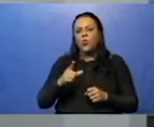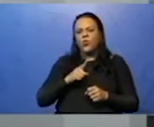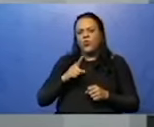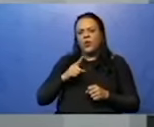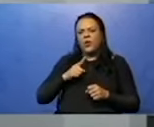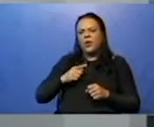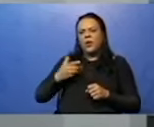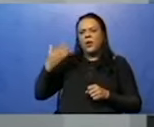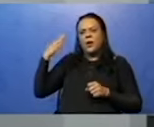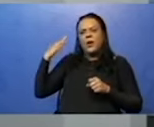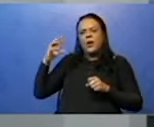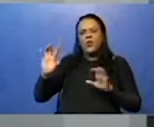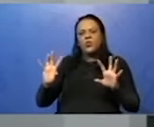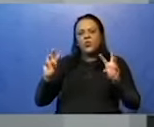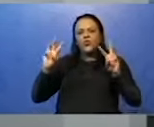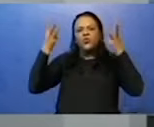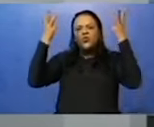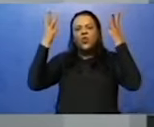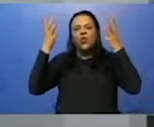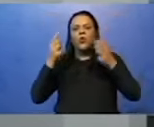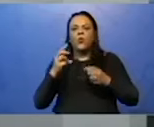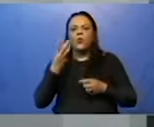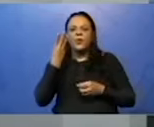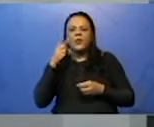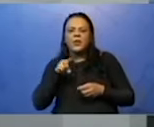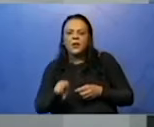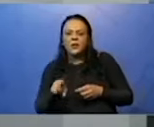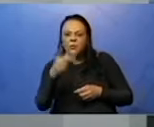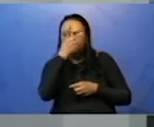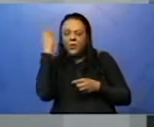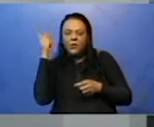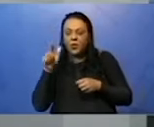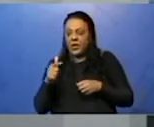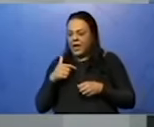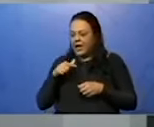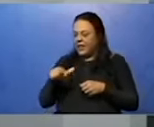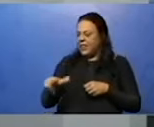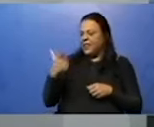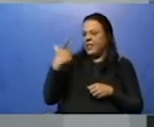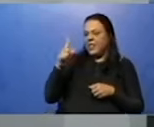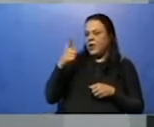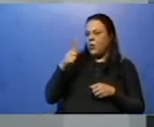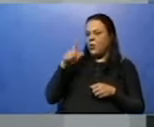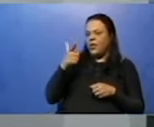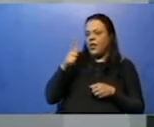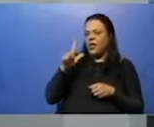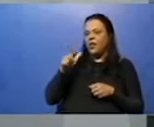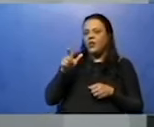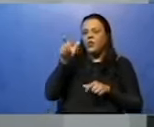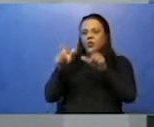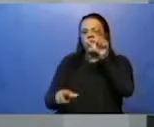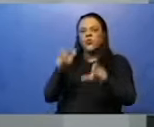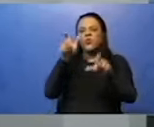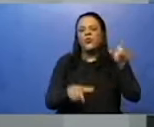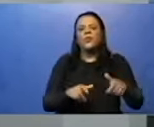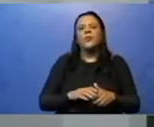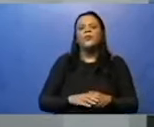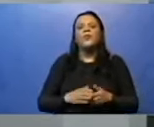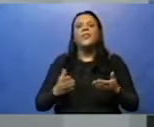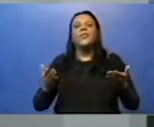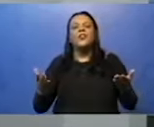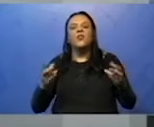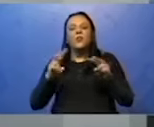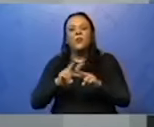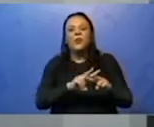sujeito inexistente. Entenderam? Viram como não é difícil? Portanto, vamos retomar o que nós vimos na aula de hoje?